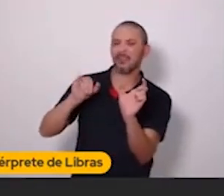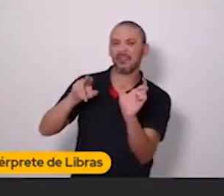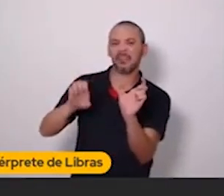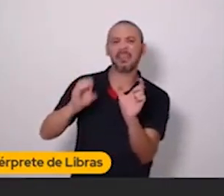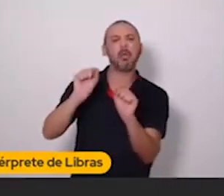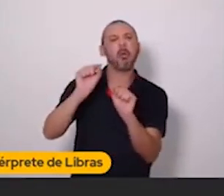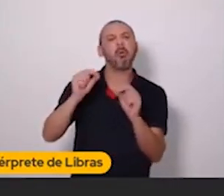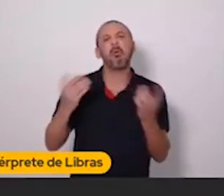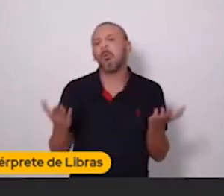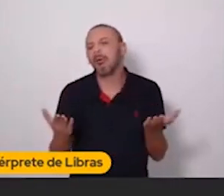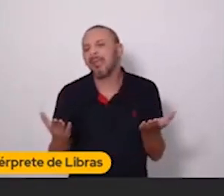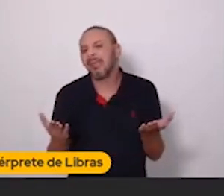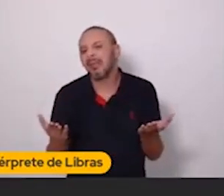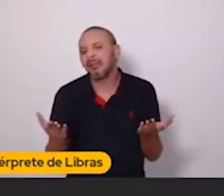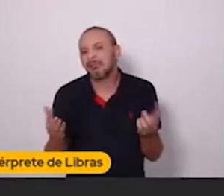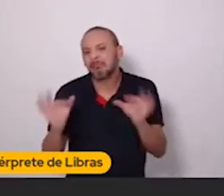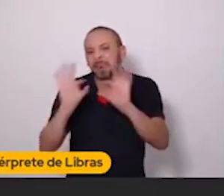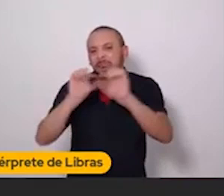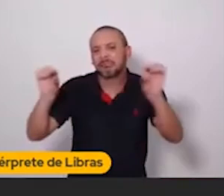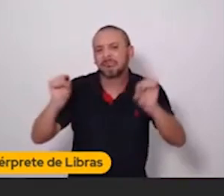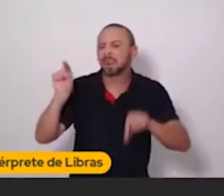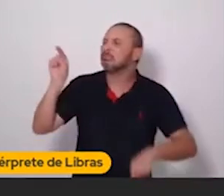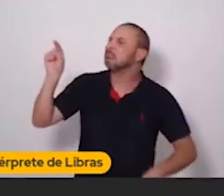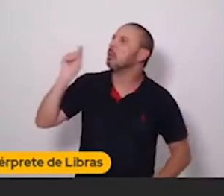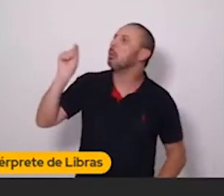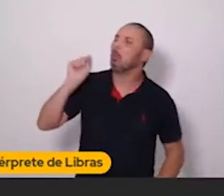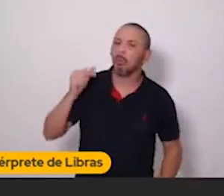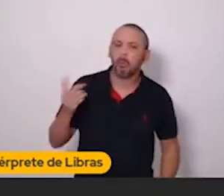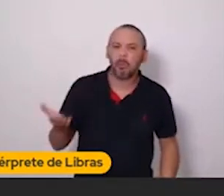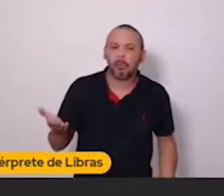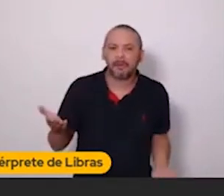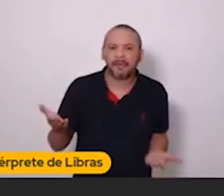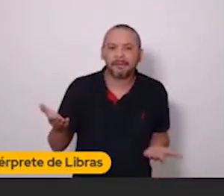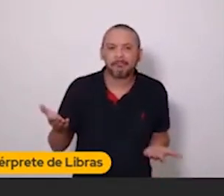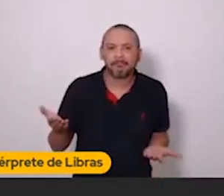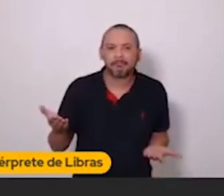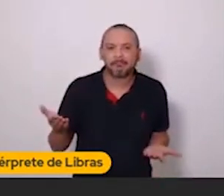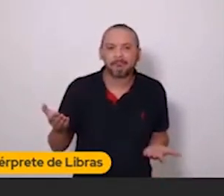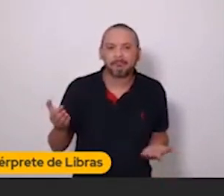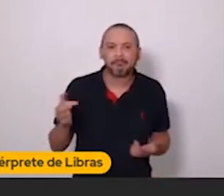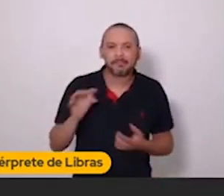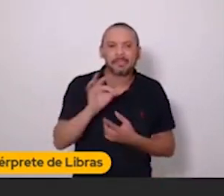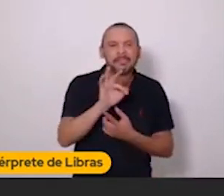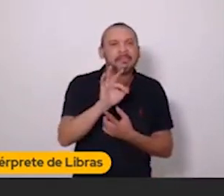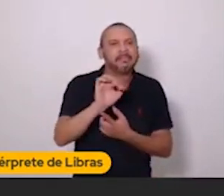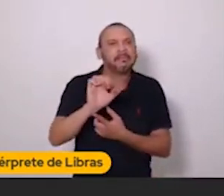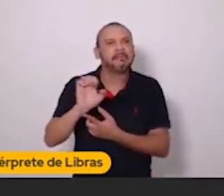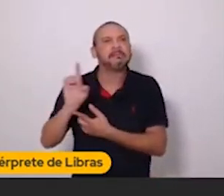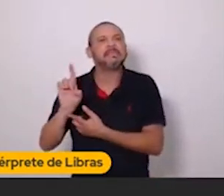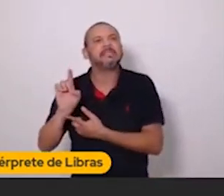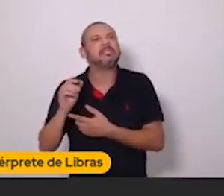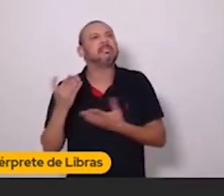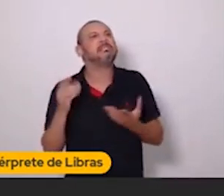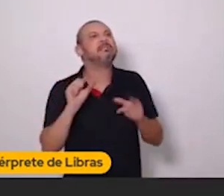E muita gente não consegue fugir. Os empreendedores, né? Que vão criar conteúdo no Instagram.